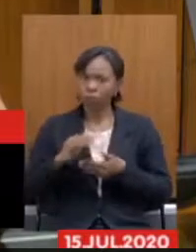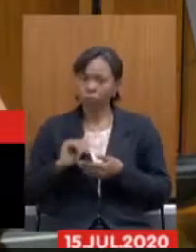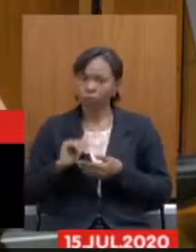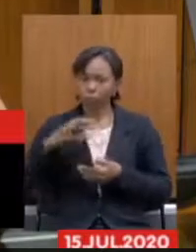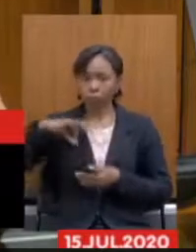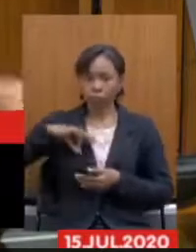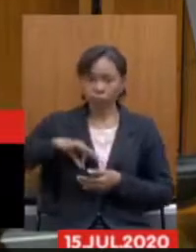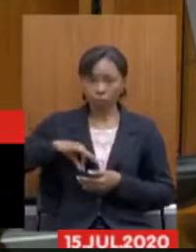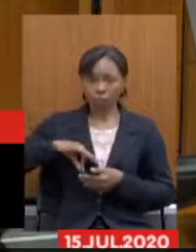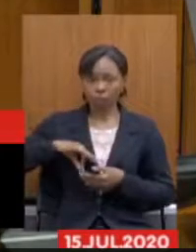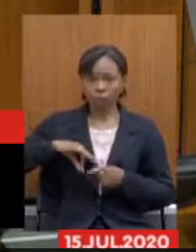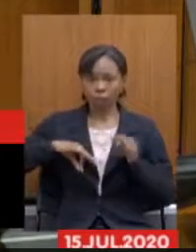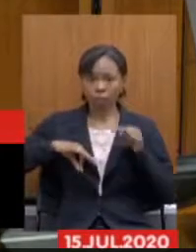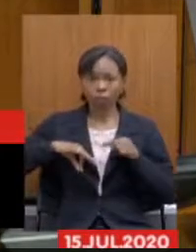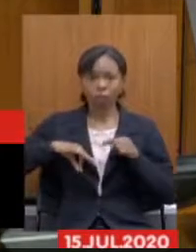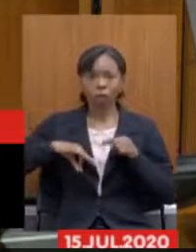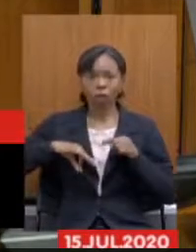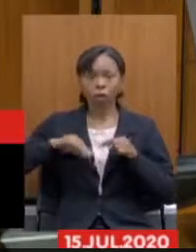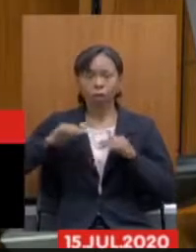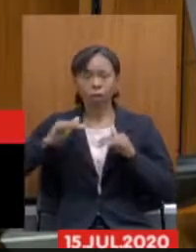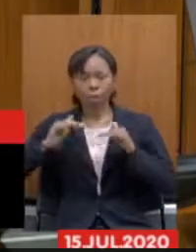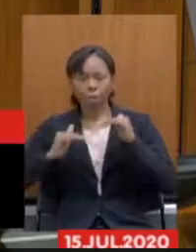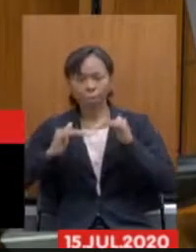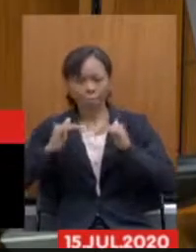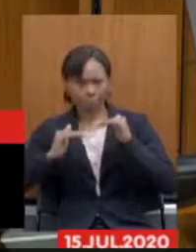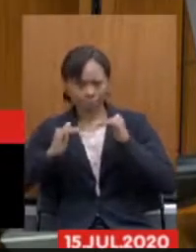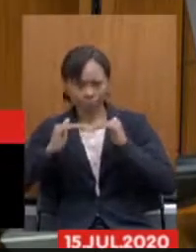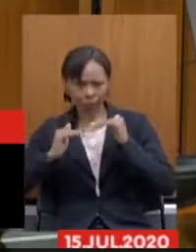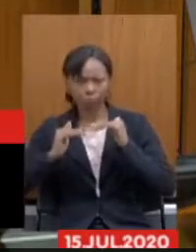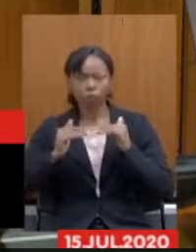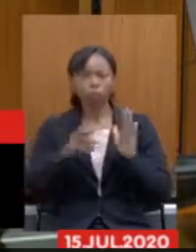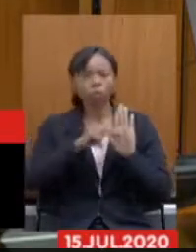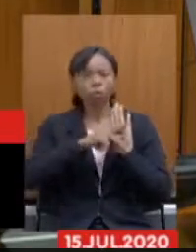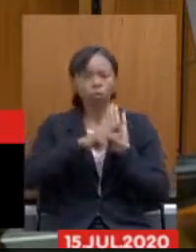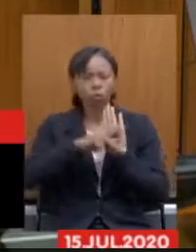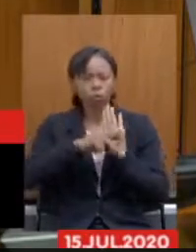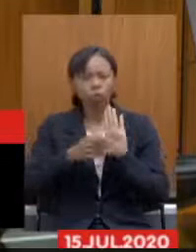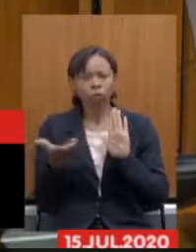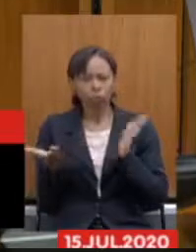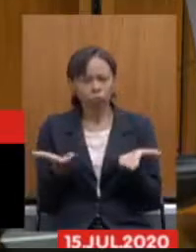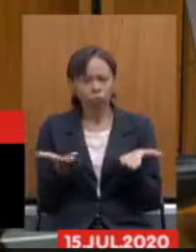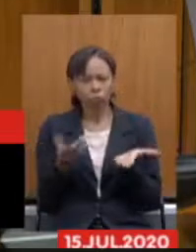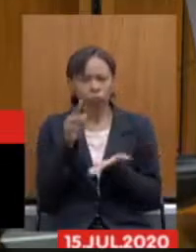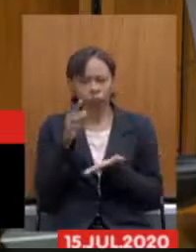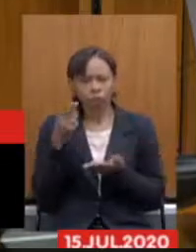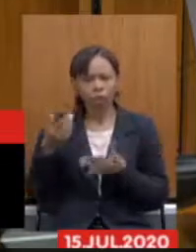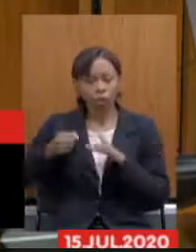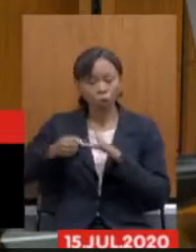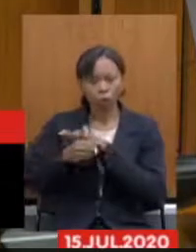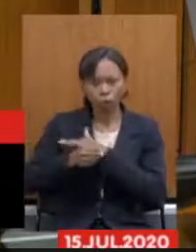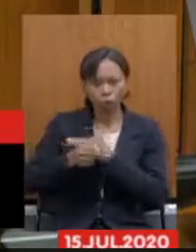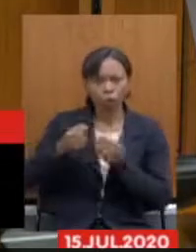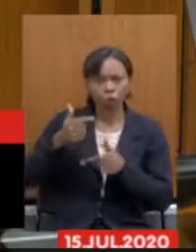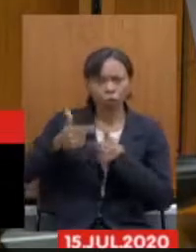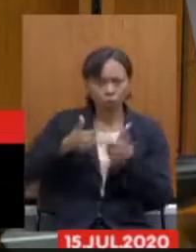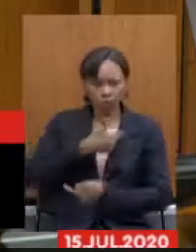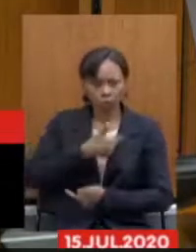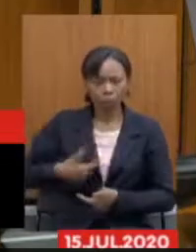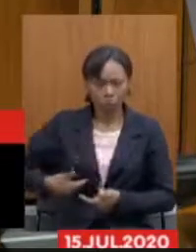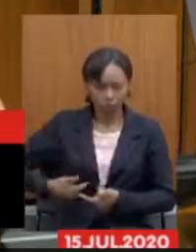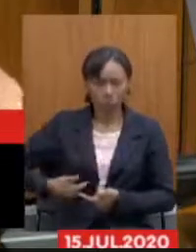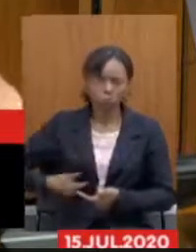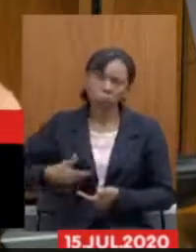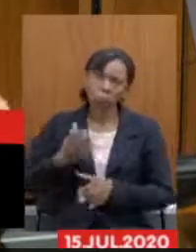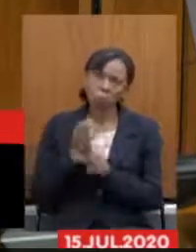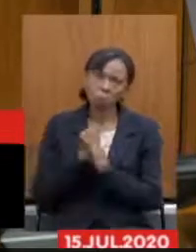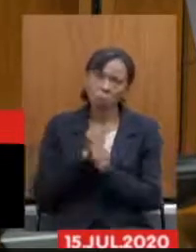remuneração pela média o projeto hoje quando você entrou quando nós entramos no serviço público falava que